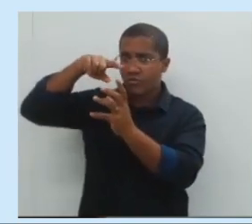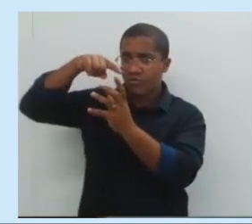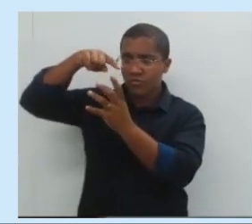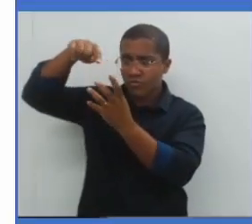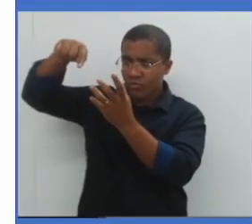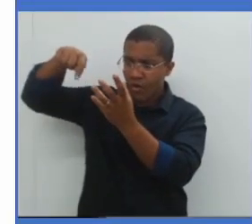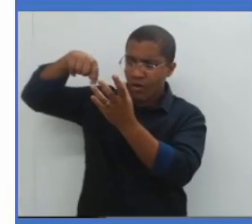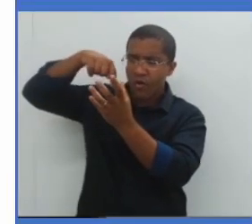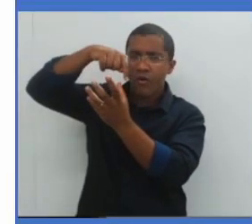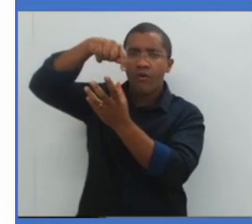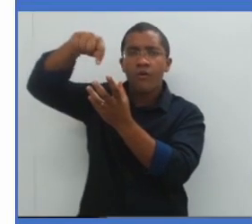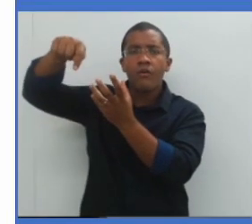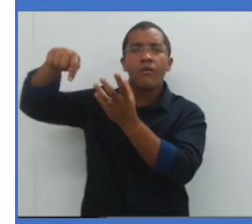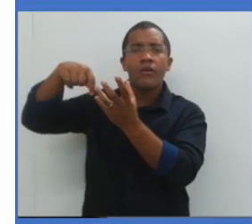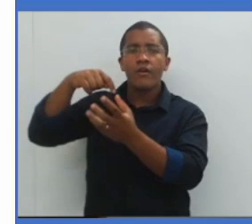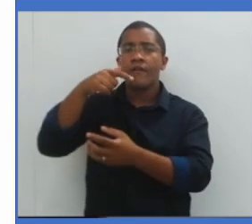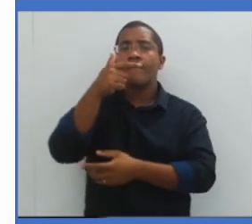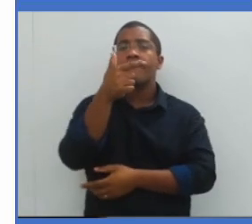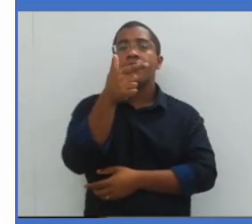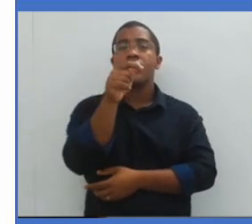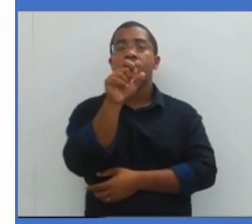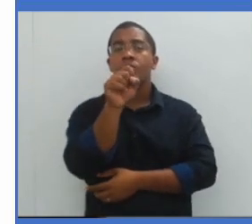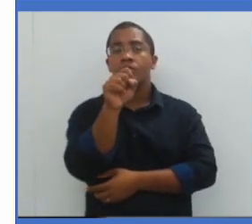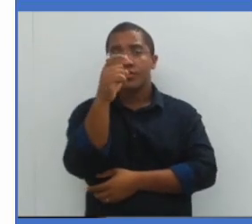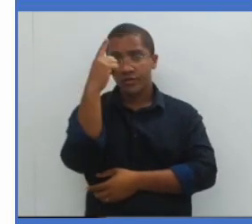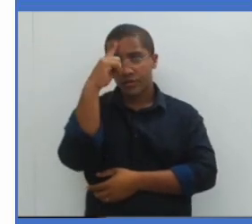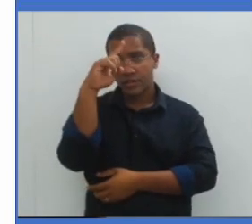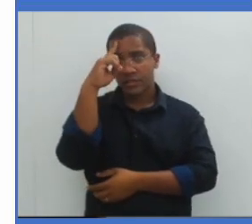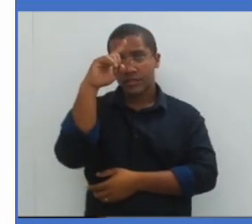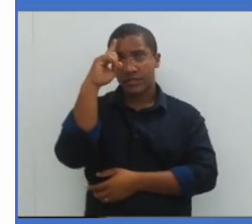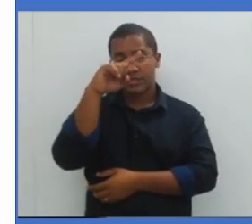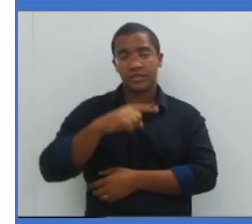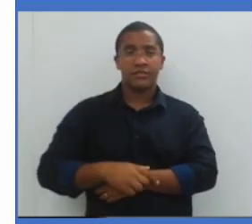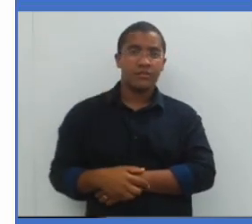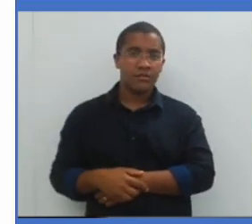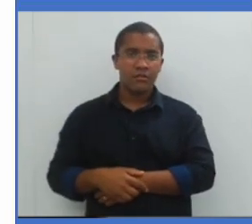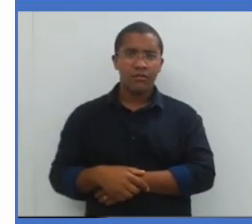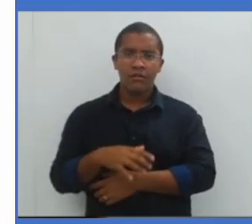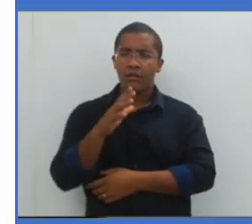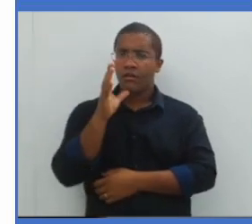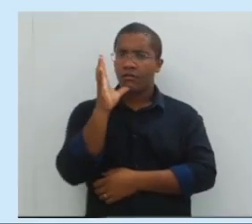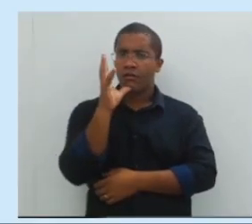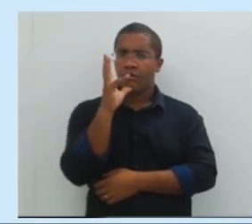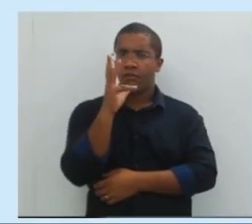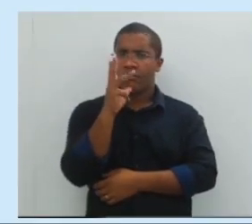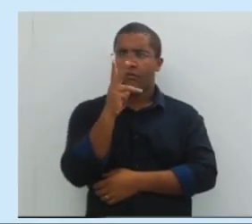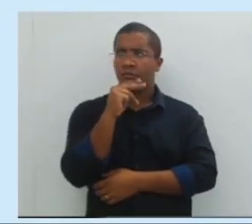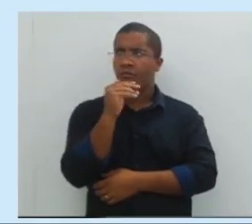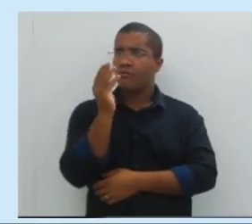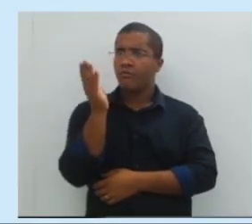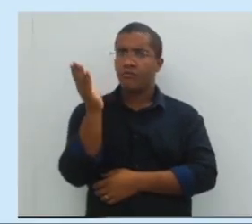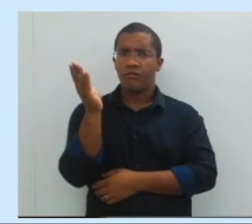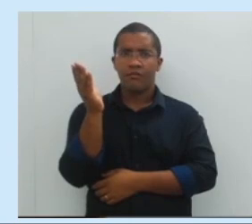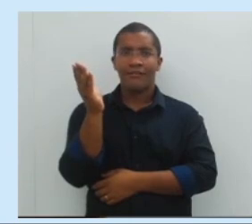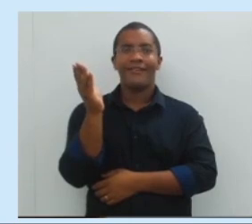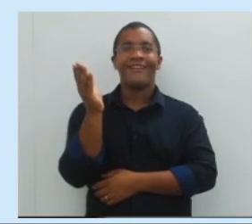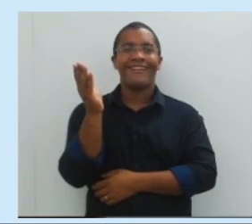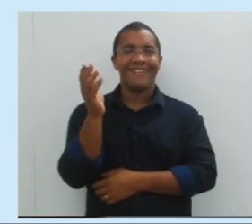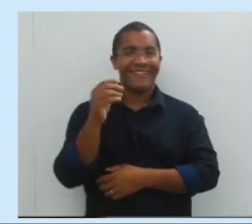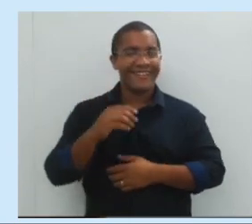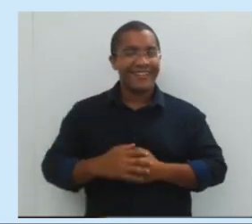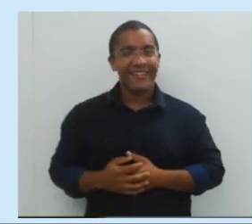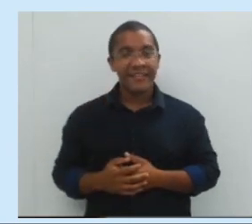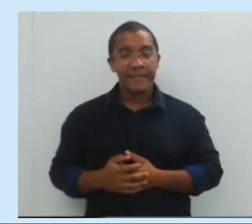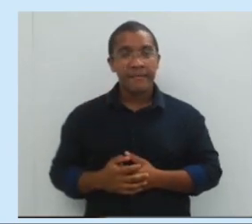vai durar 28 dias. Veja como a lua é lenta para girar em torno do seu